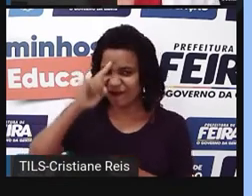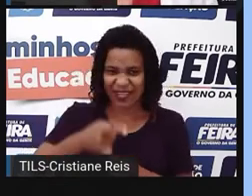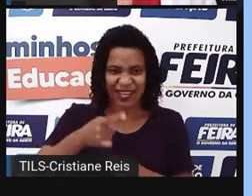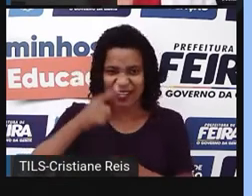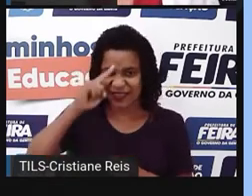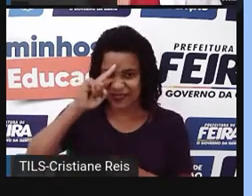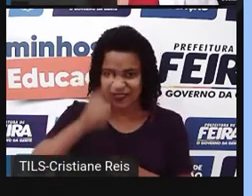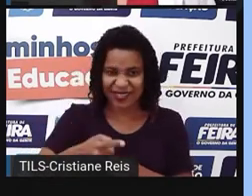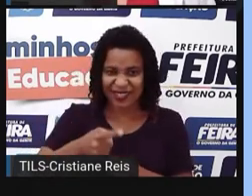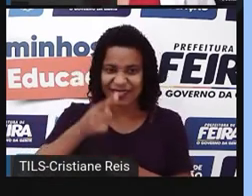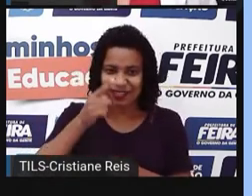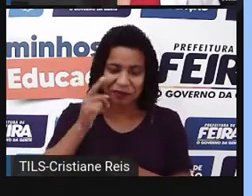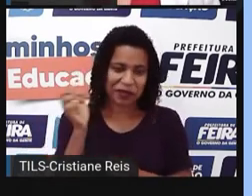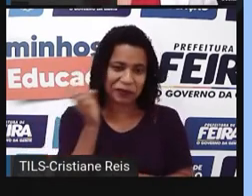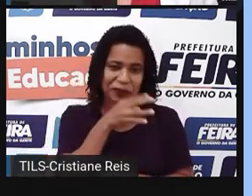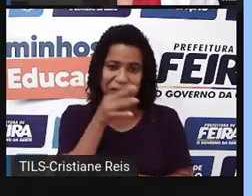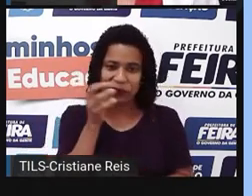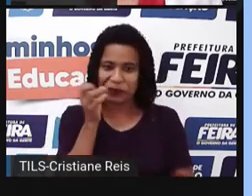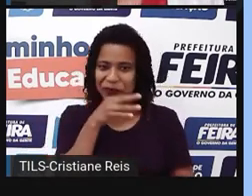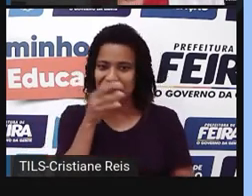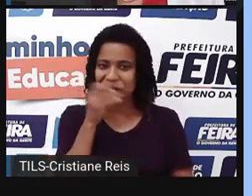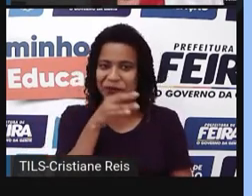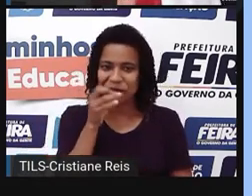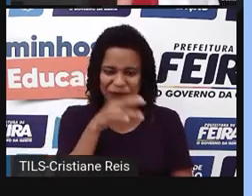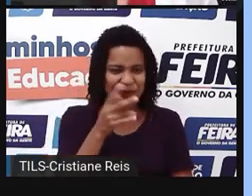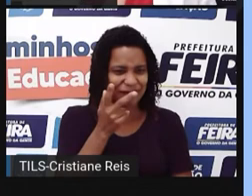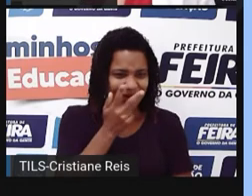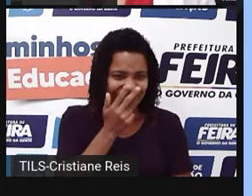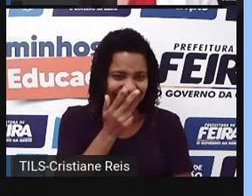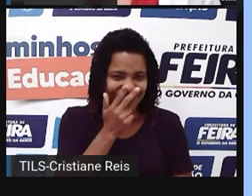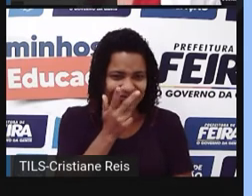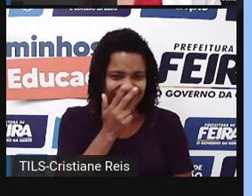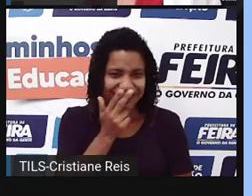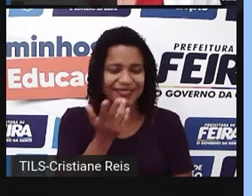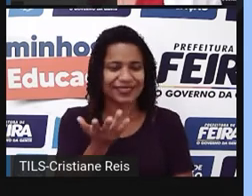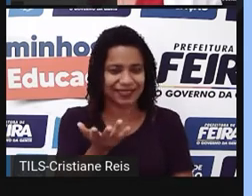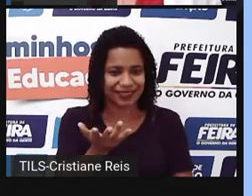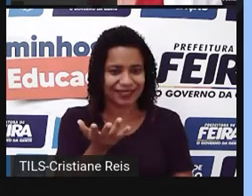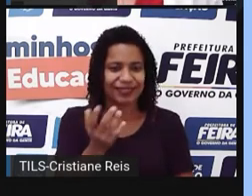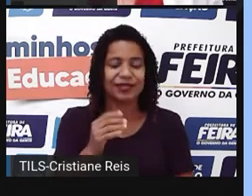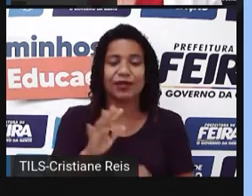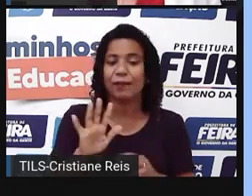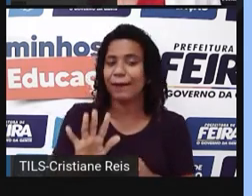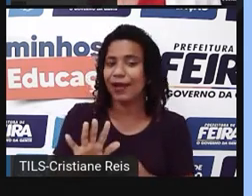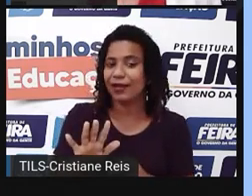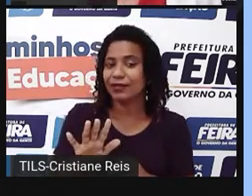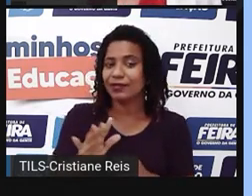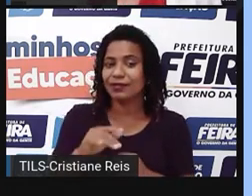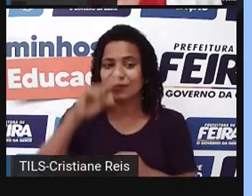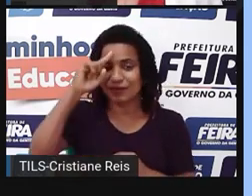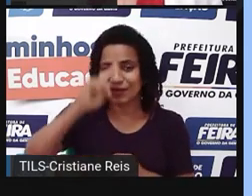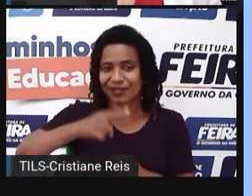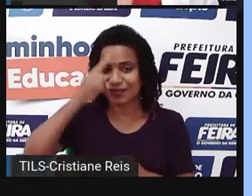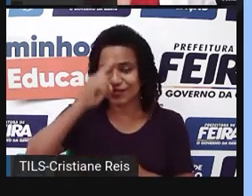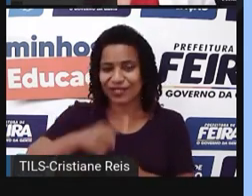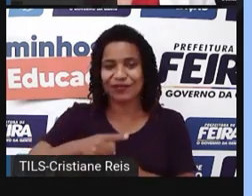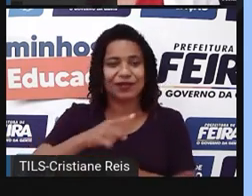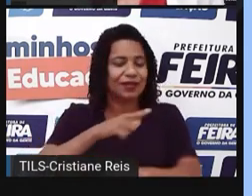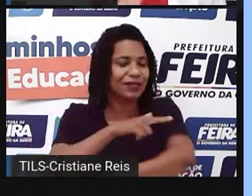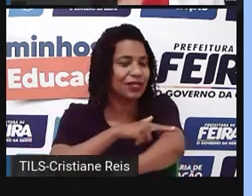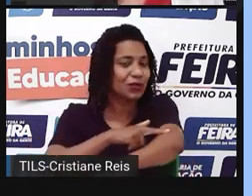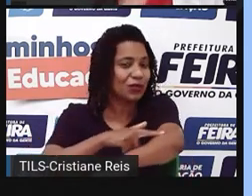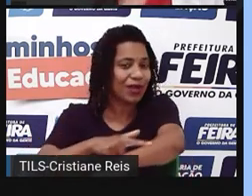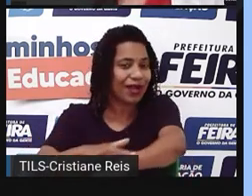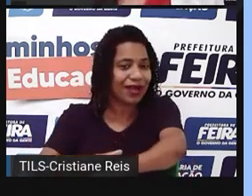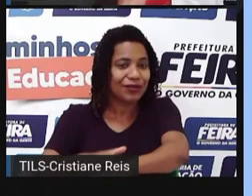isso, faça aquilo. Parece um pouco mal educado. Então, para que esse imperativo fique mais educado, a gente pode